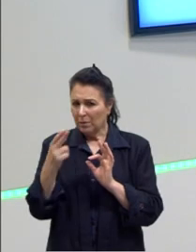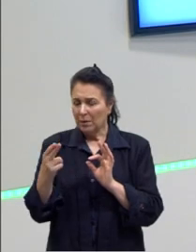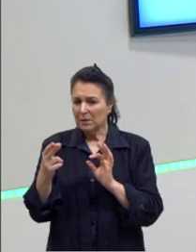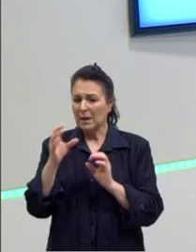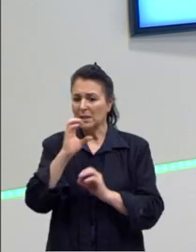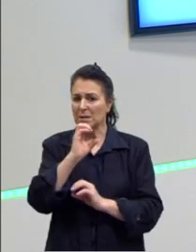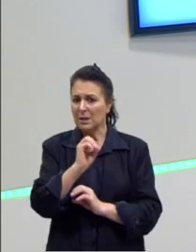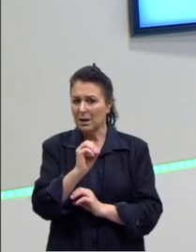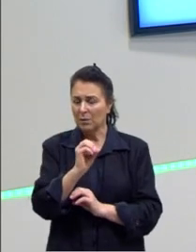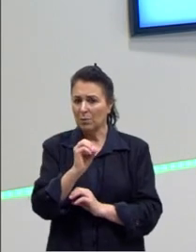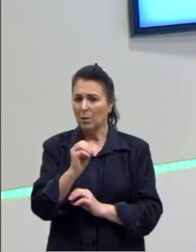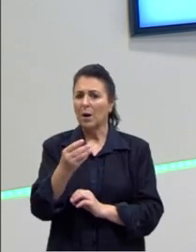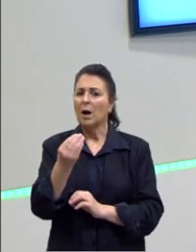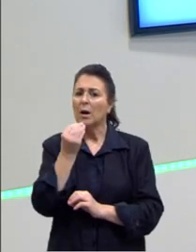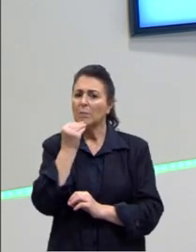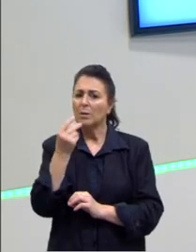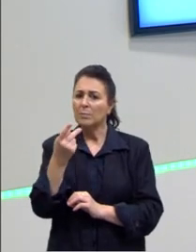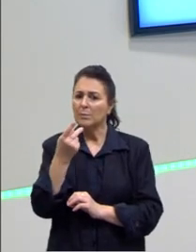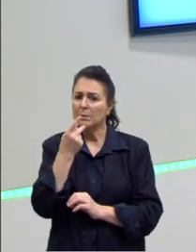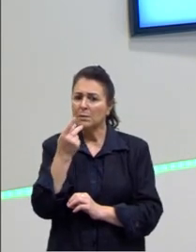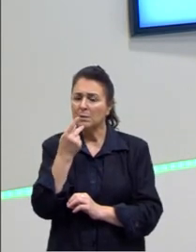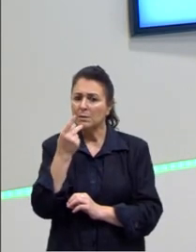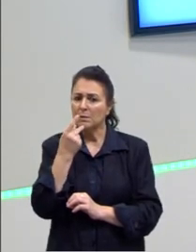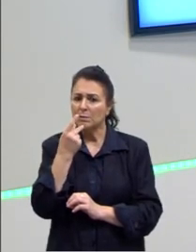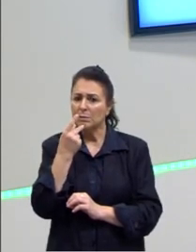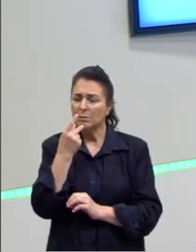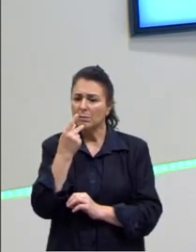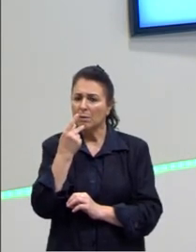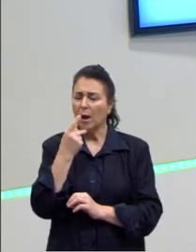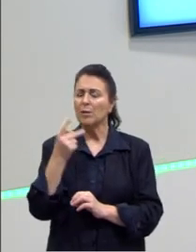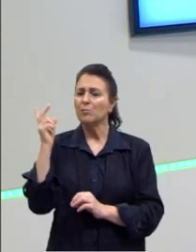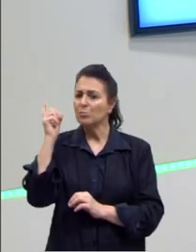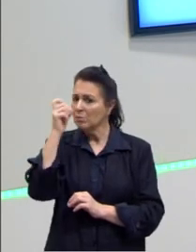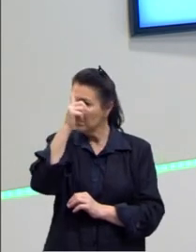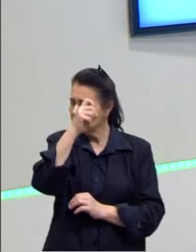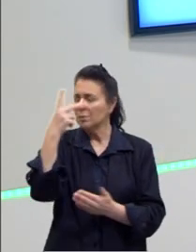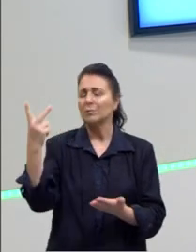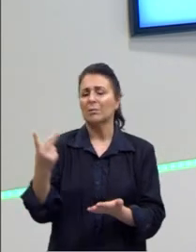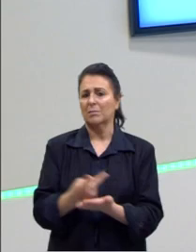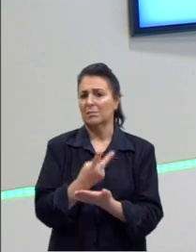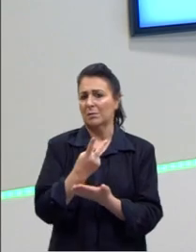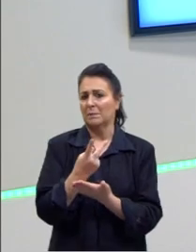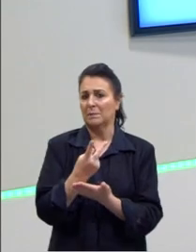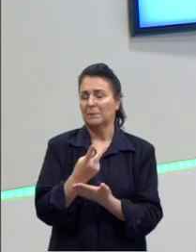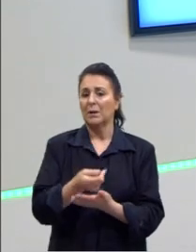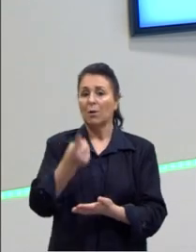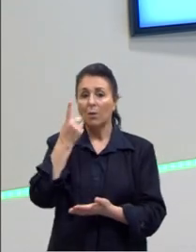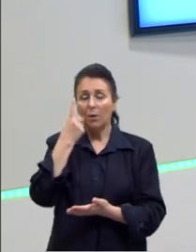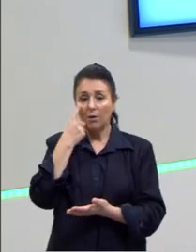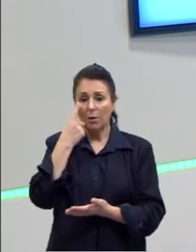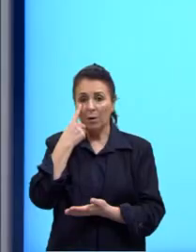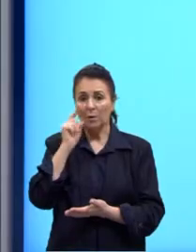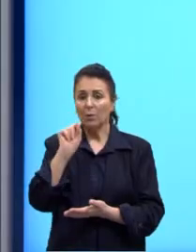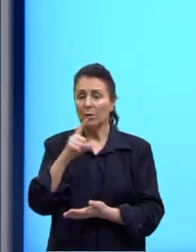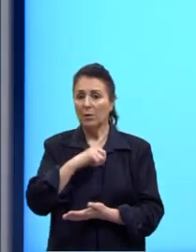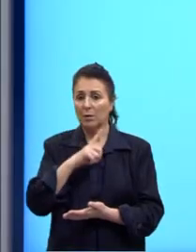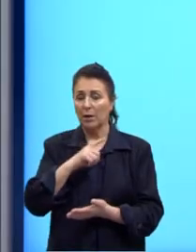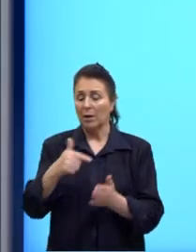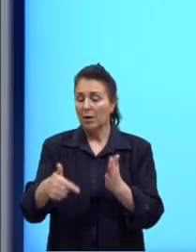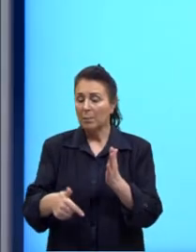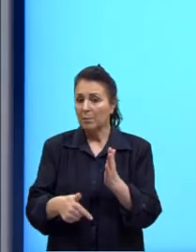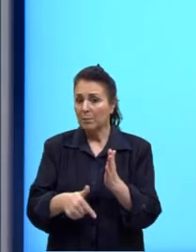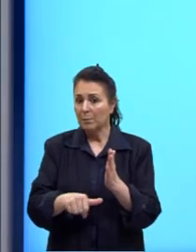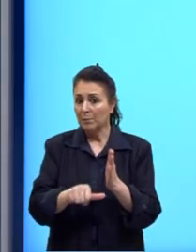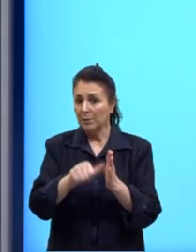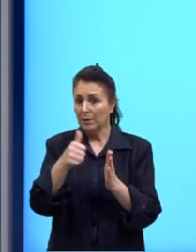A probabilidade é muito menor. Bem, bem, bem remota das coisas acontecerem. Então, olha o que nós temos aqui. A primeira,